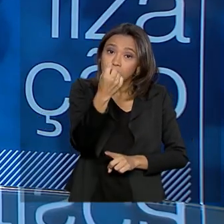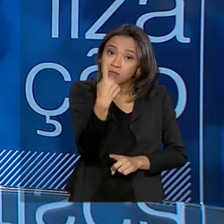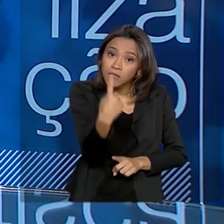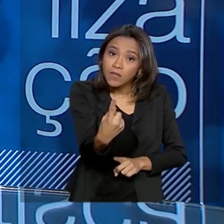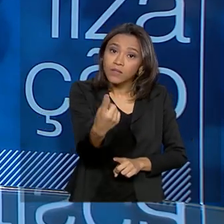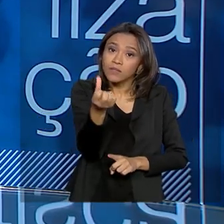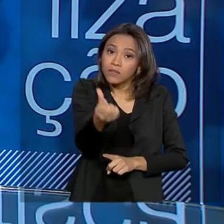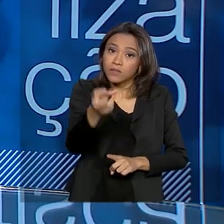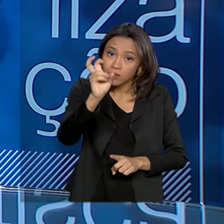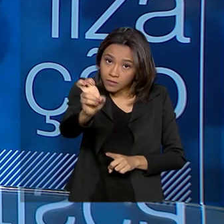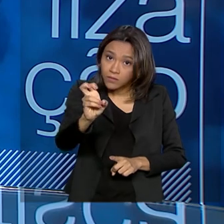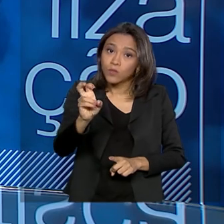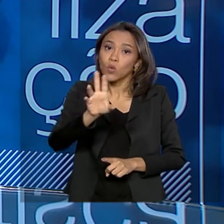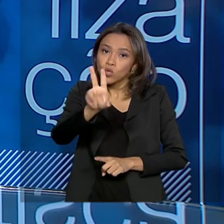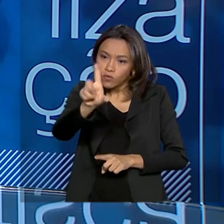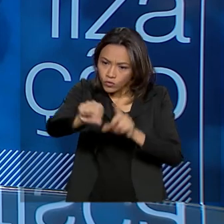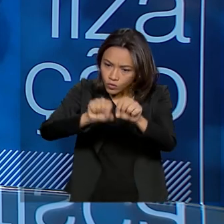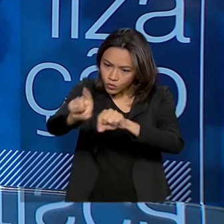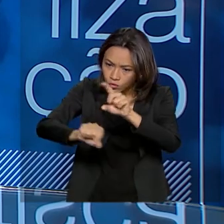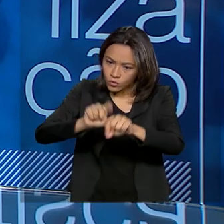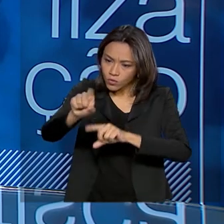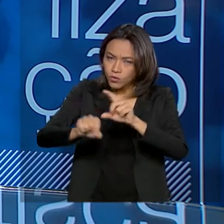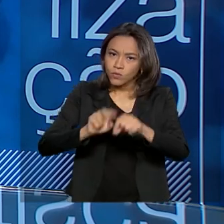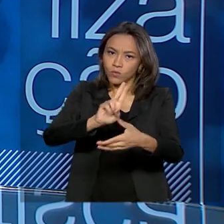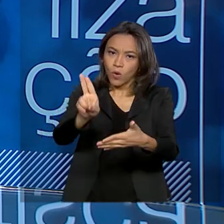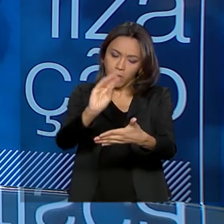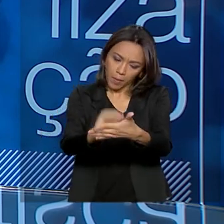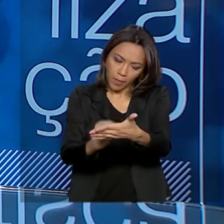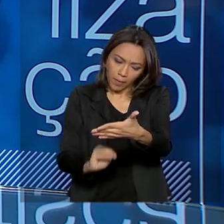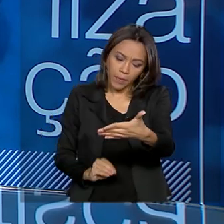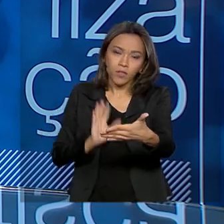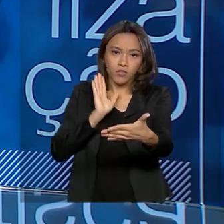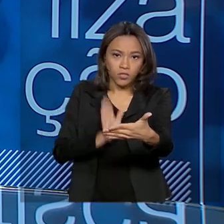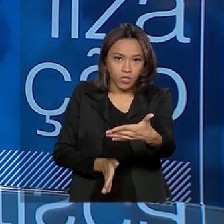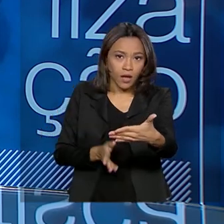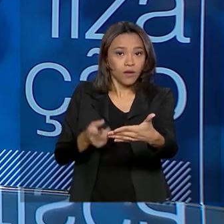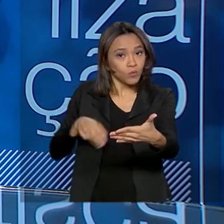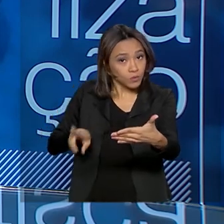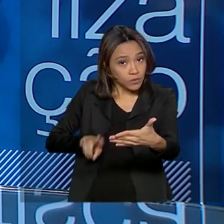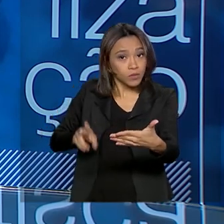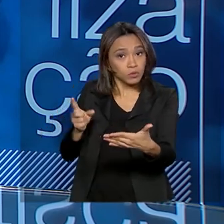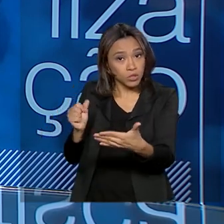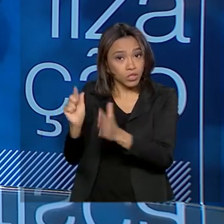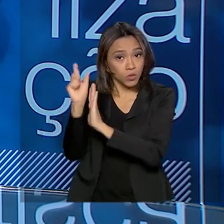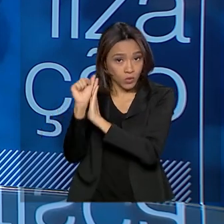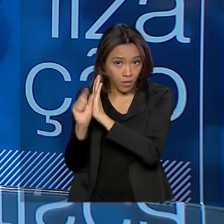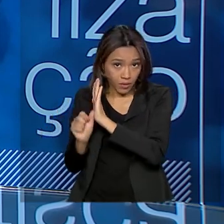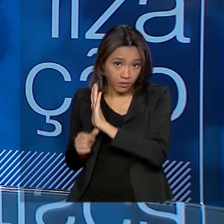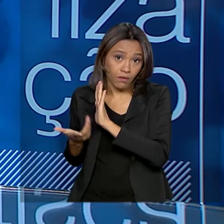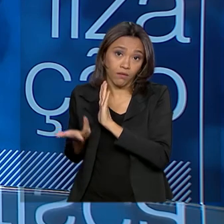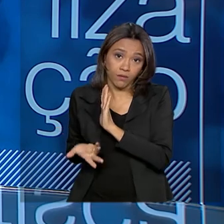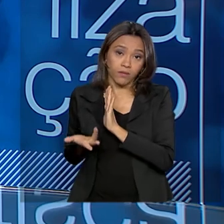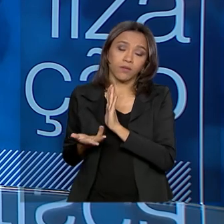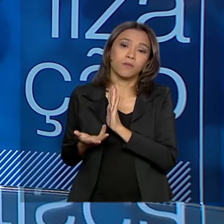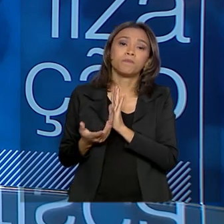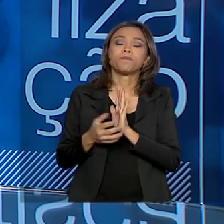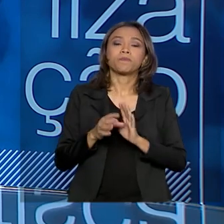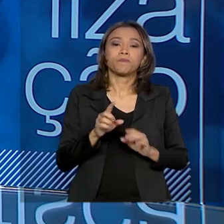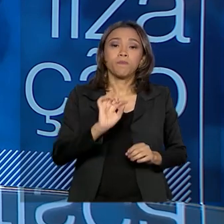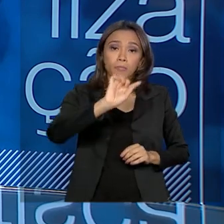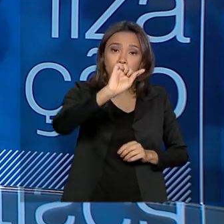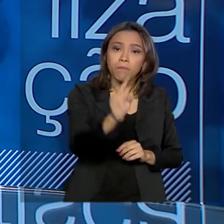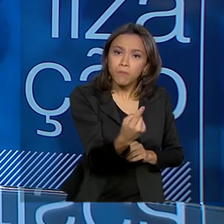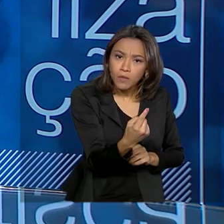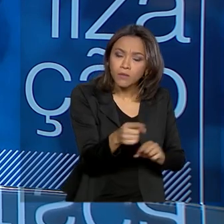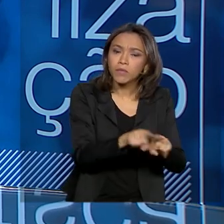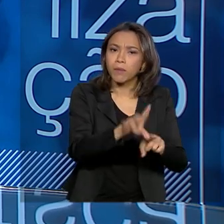nomeamos ainda em dezembro, contrário ao que tinha de previsão orçamentária, mas foi um esforço de governo, nomeamos mil policiais, o